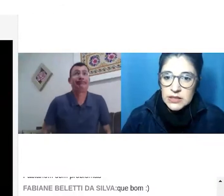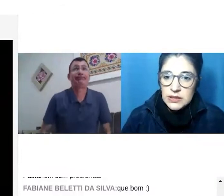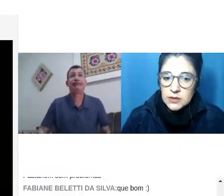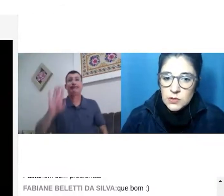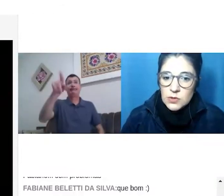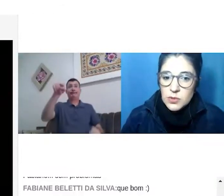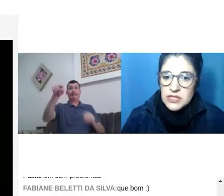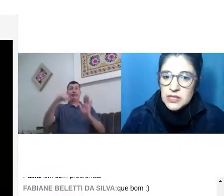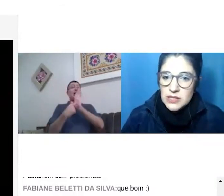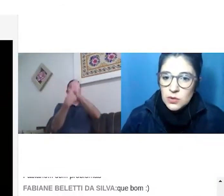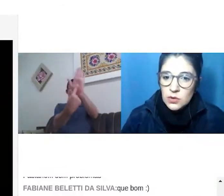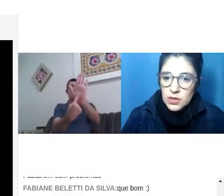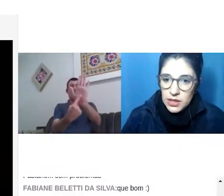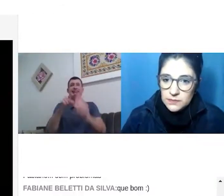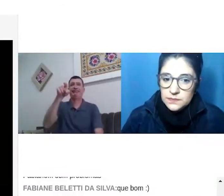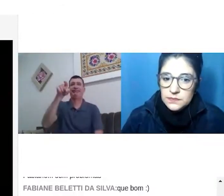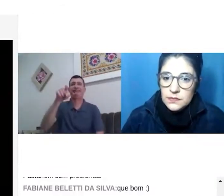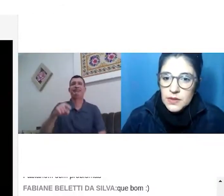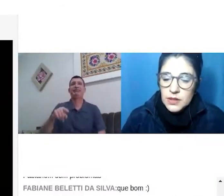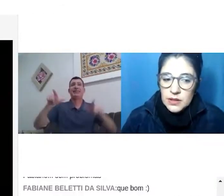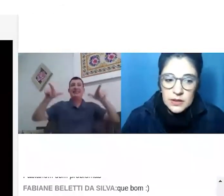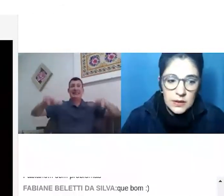Então sobre essa questão que eu coloquei